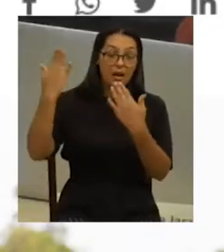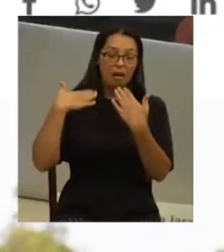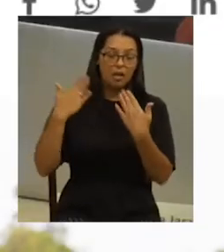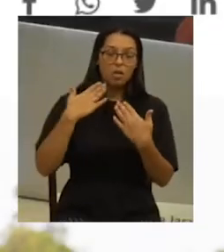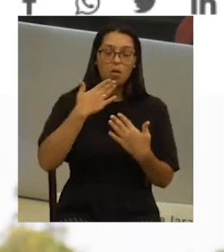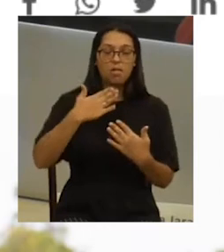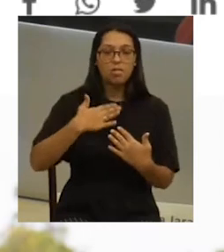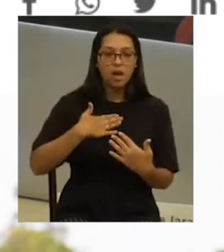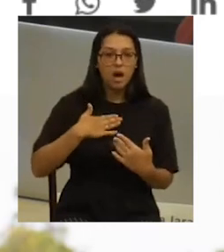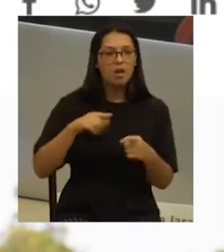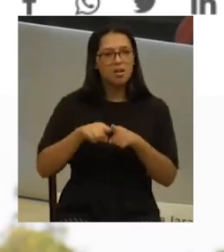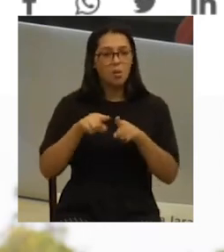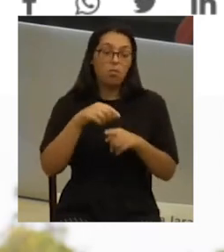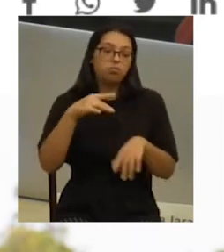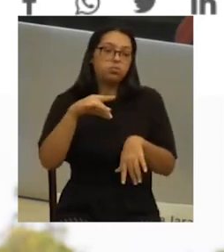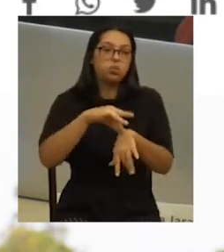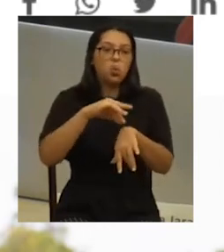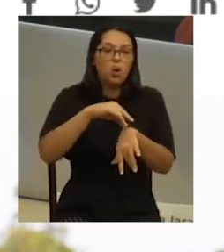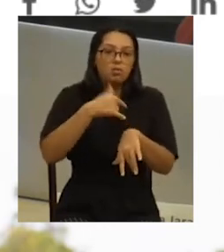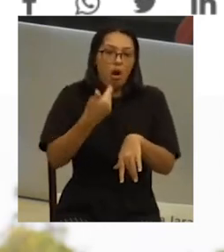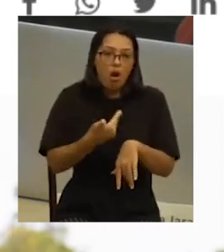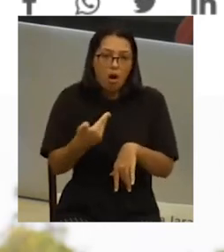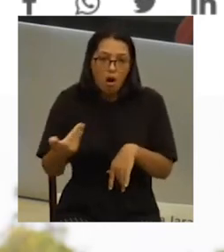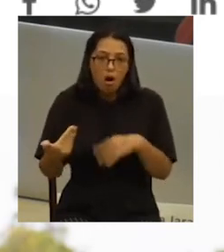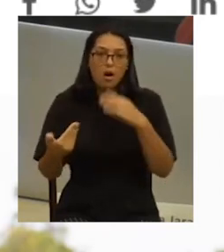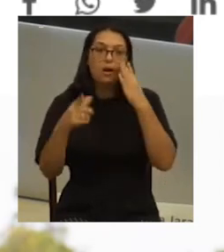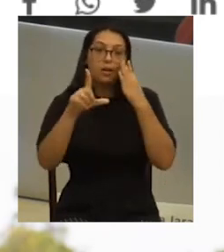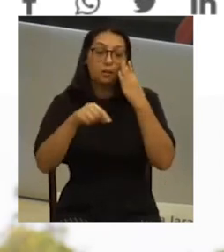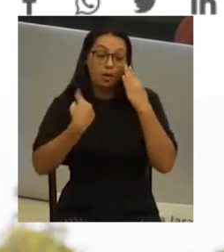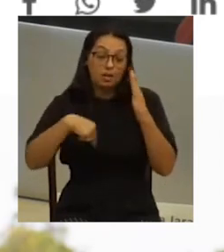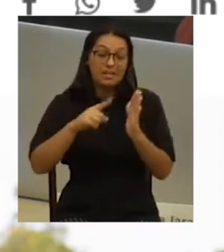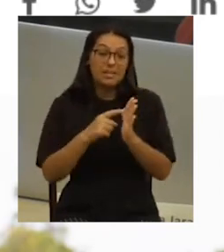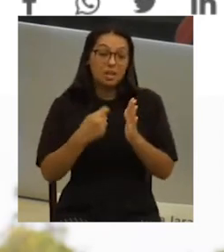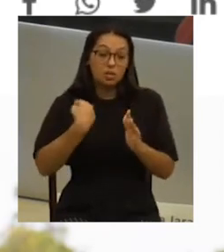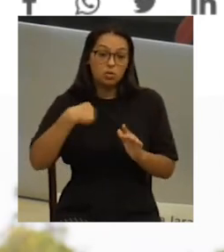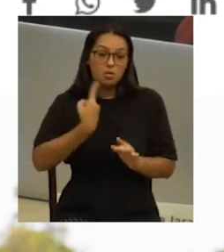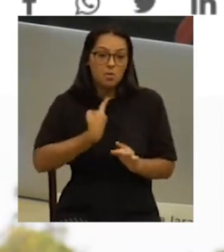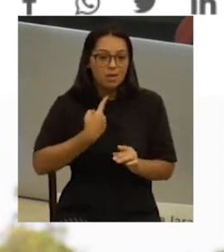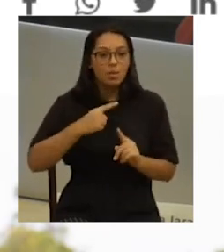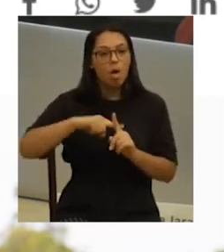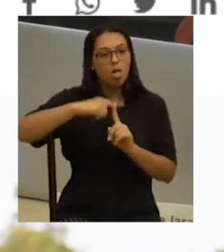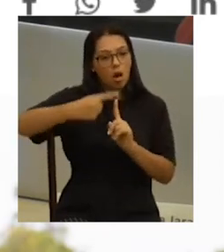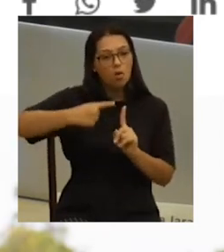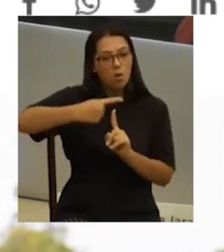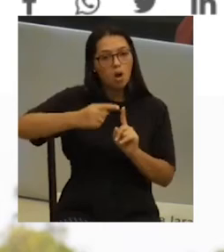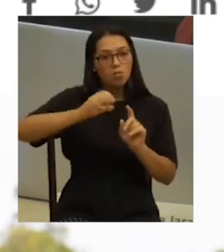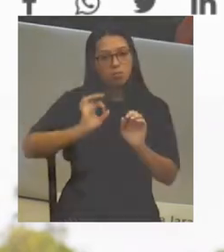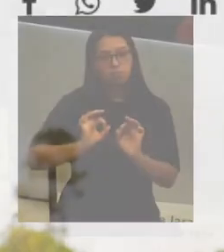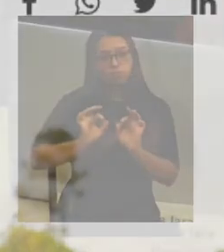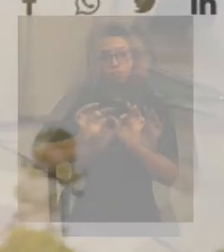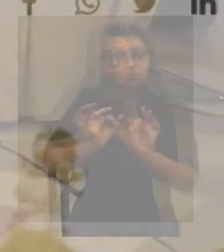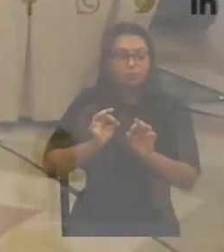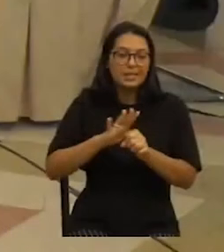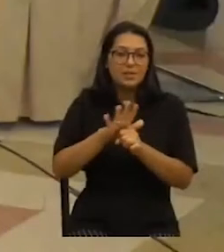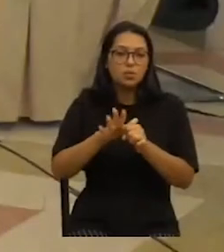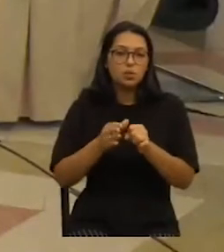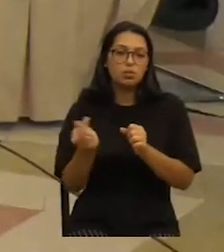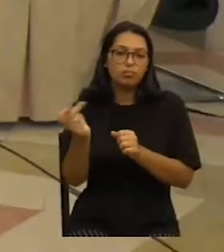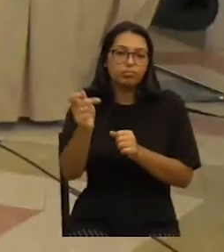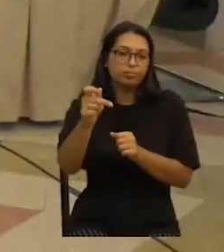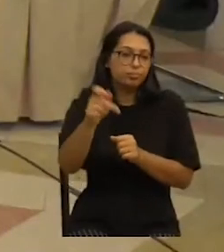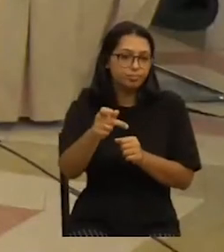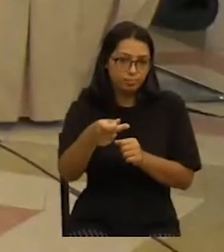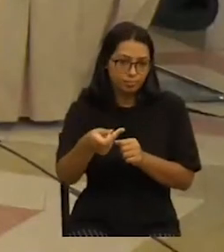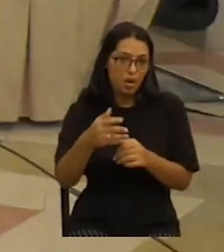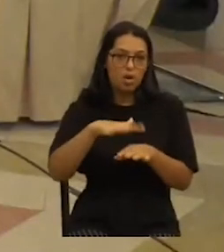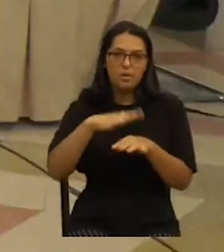resistências mais débeis, a saúde mais débil e da necessidade que nós teremos de nos preparar todos os anos cada vez mais para situações destas, com